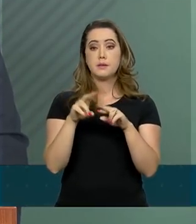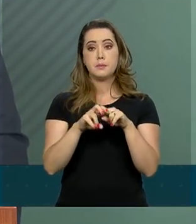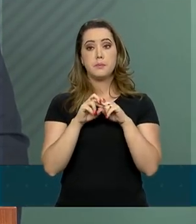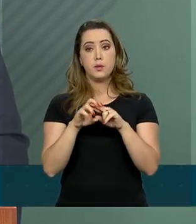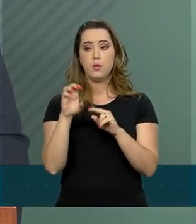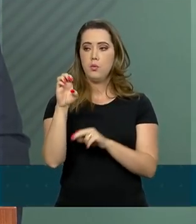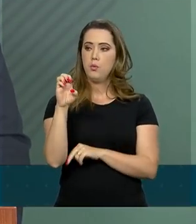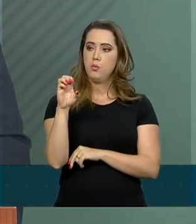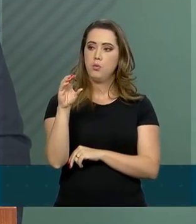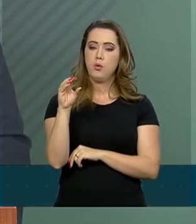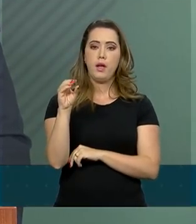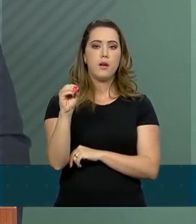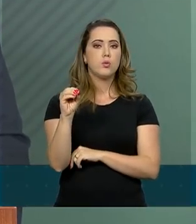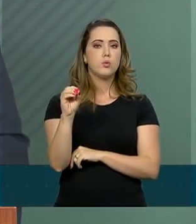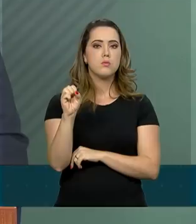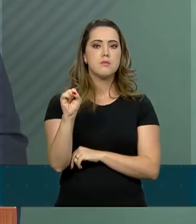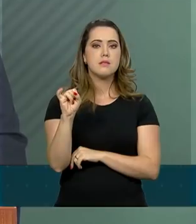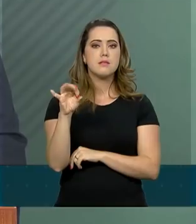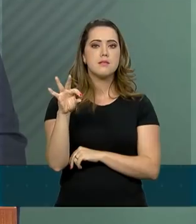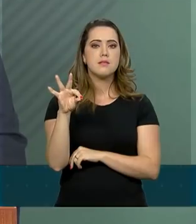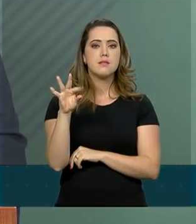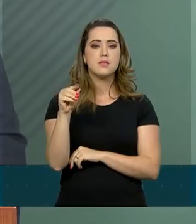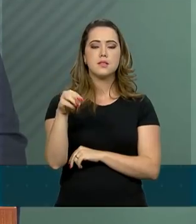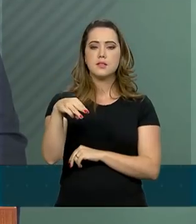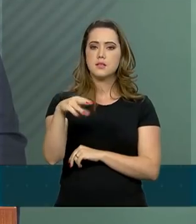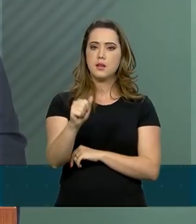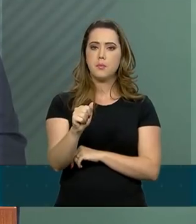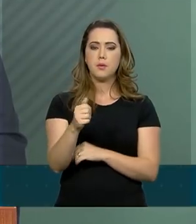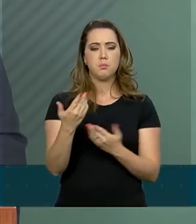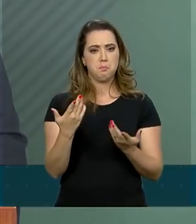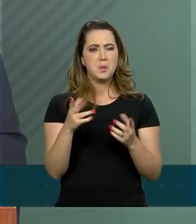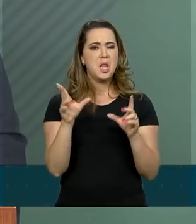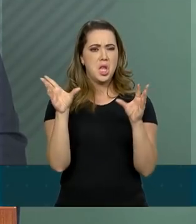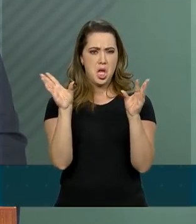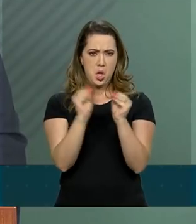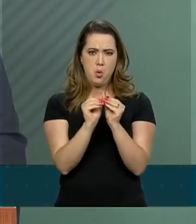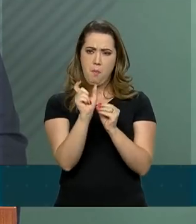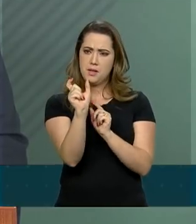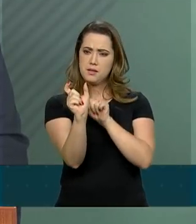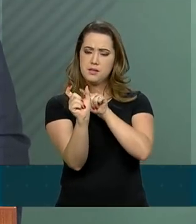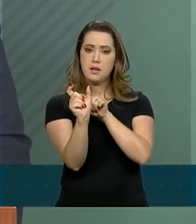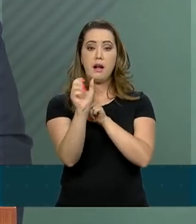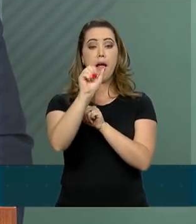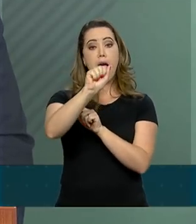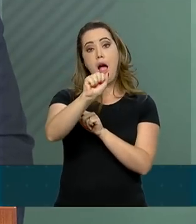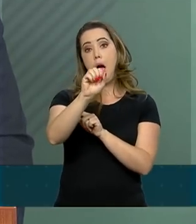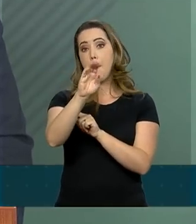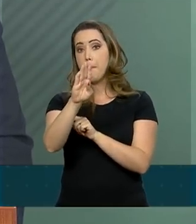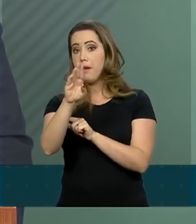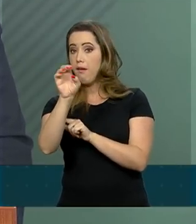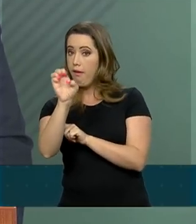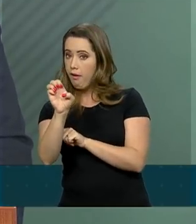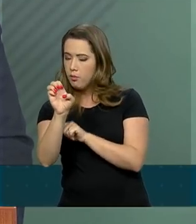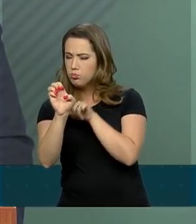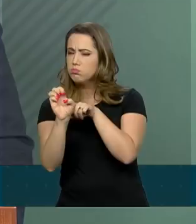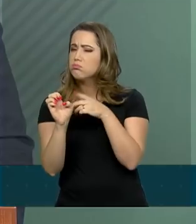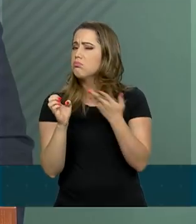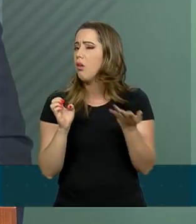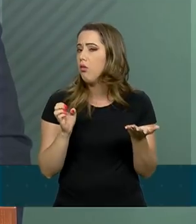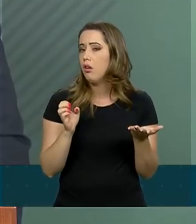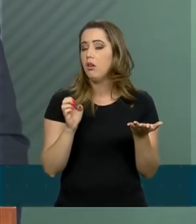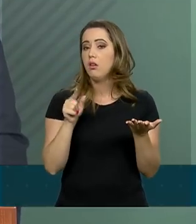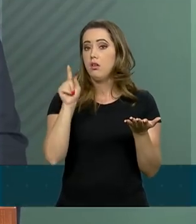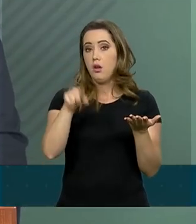ecossistemas, cuja sigla é ABE, que inclui o uso